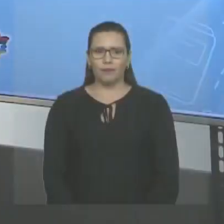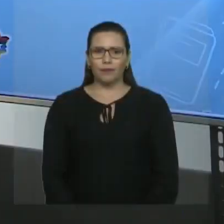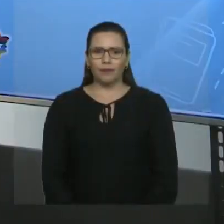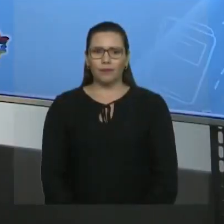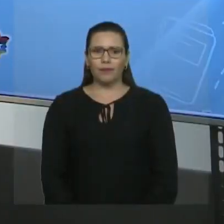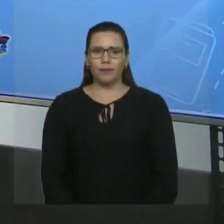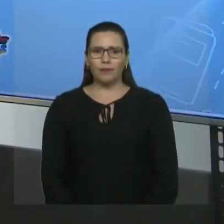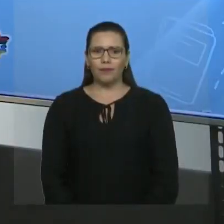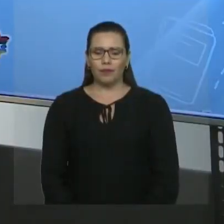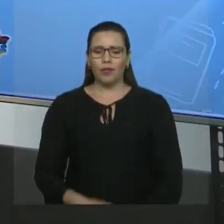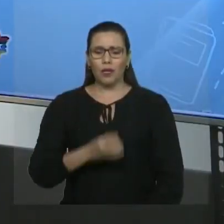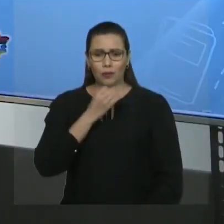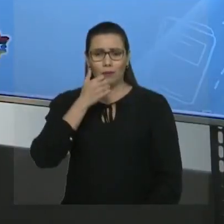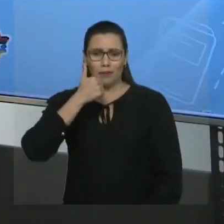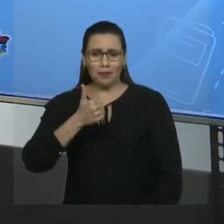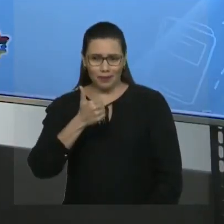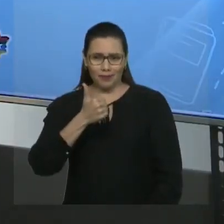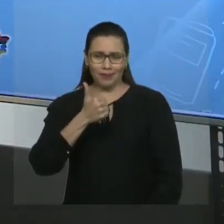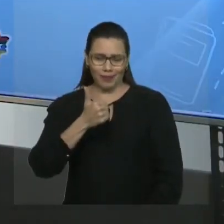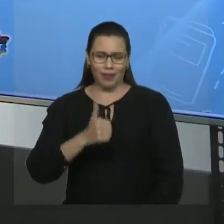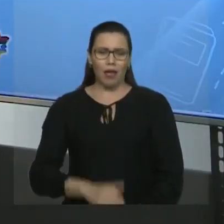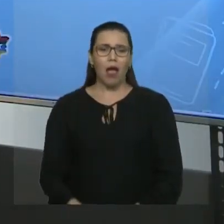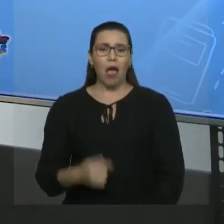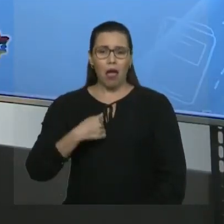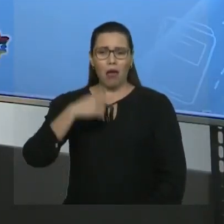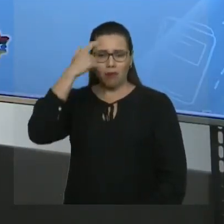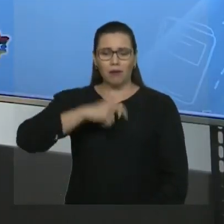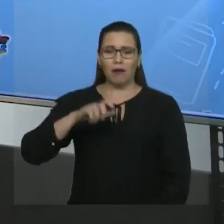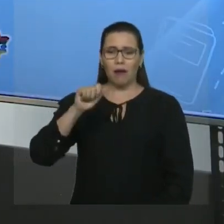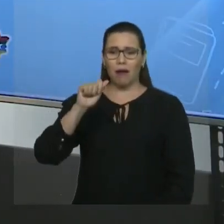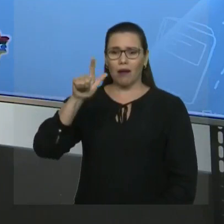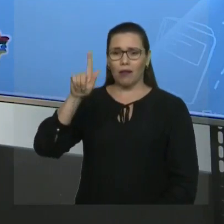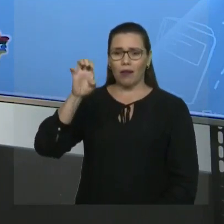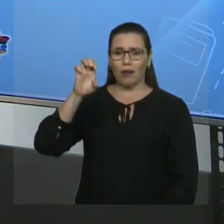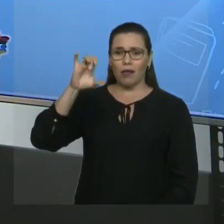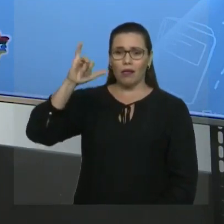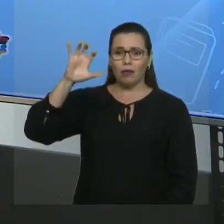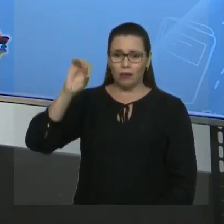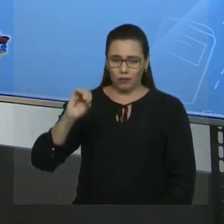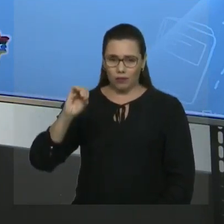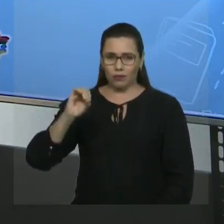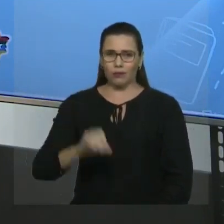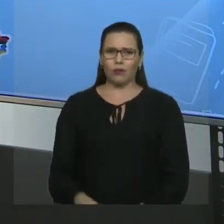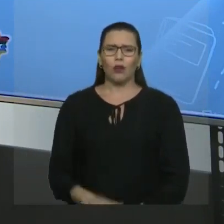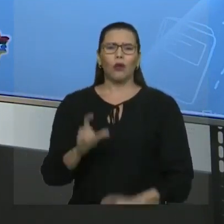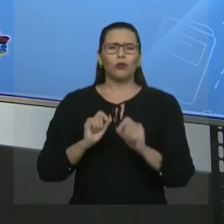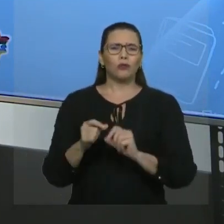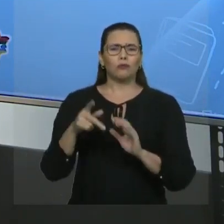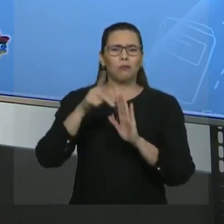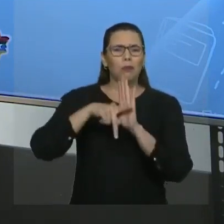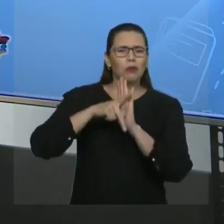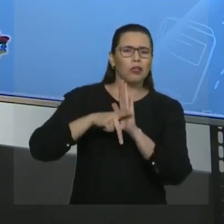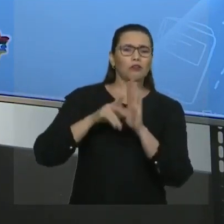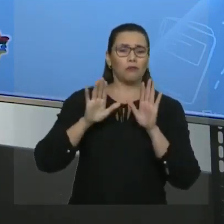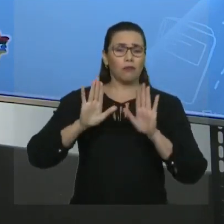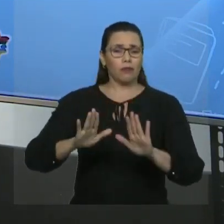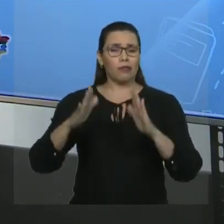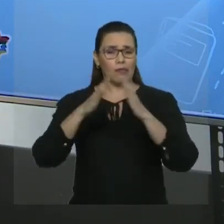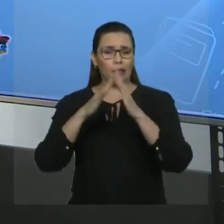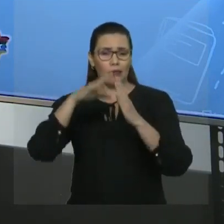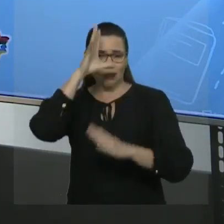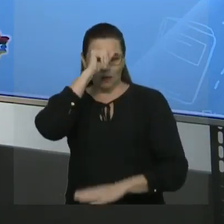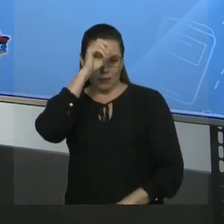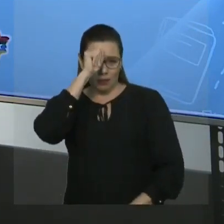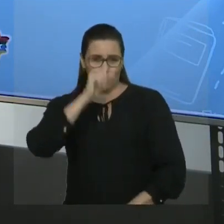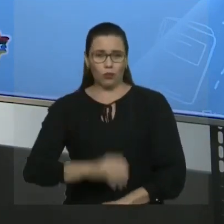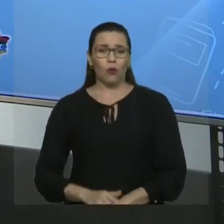Tudo bem pessoal? Professor Alessio mais uma vez com vocês aqui nessas nossas aulas, nesse nosso projeto Fique em Casa Aprendendo. E hoje nós vamos